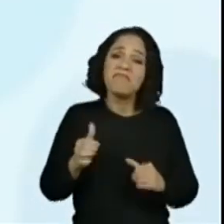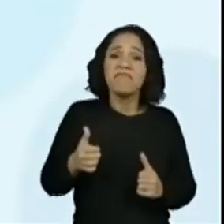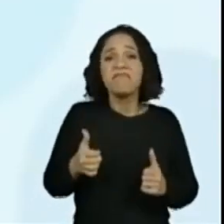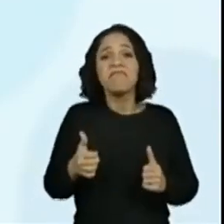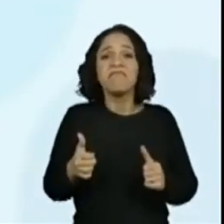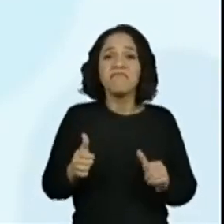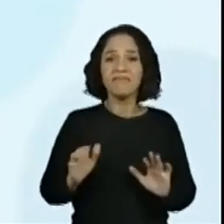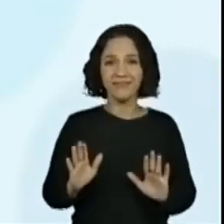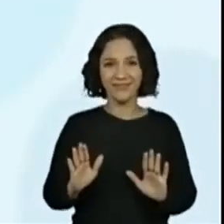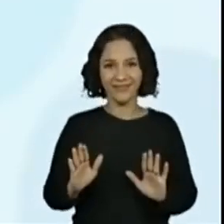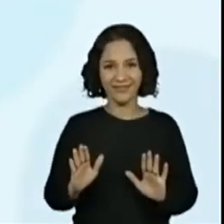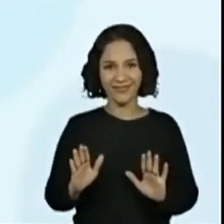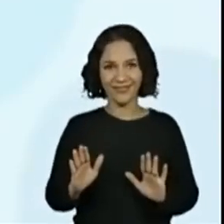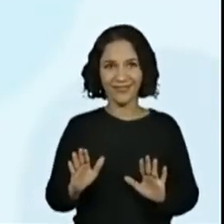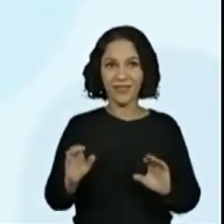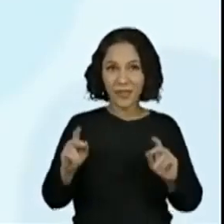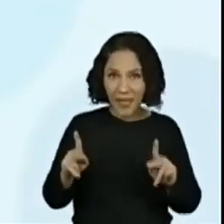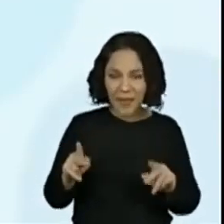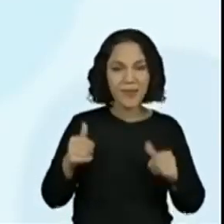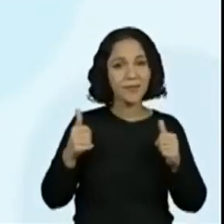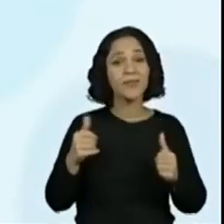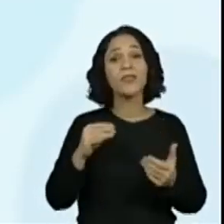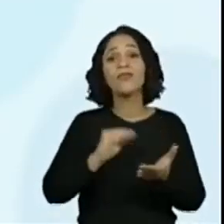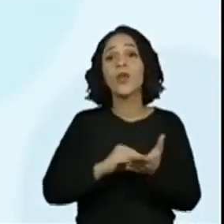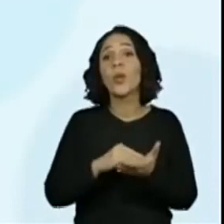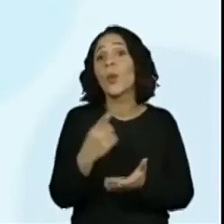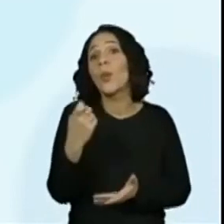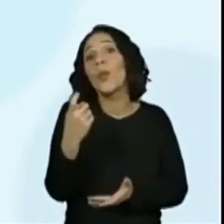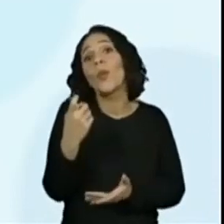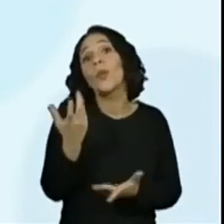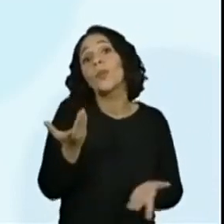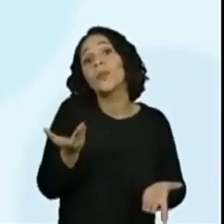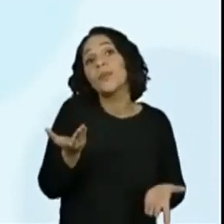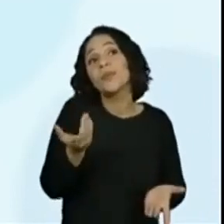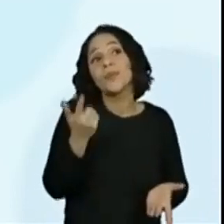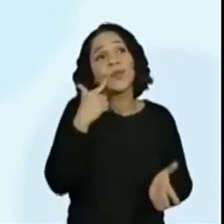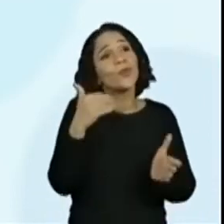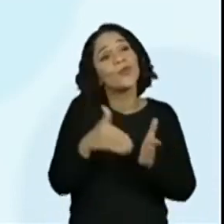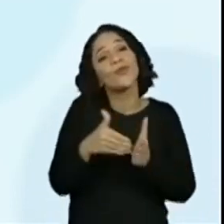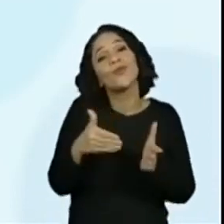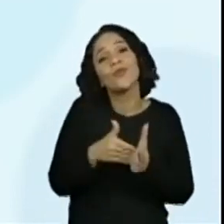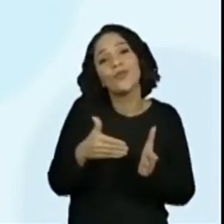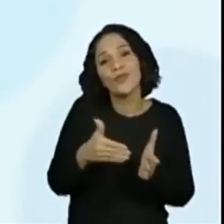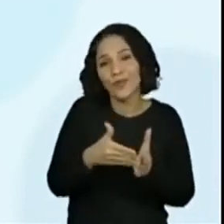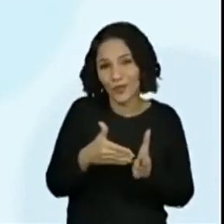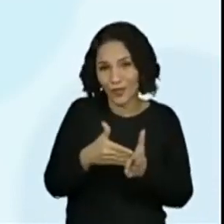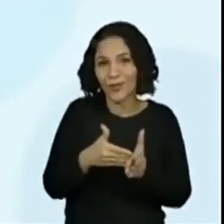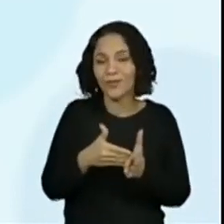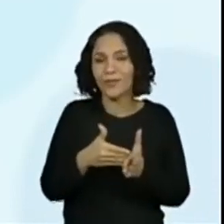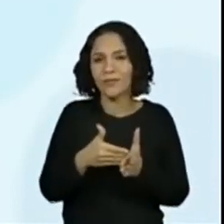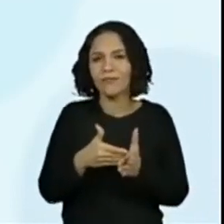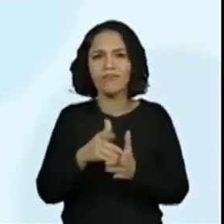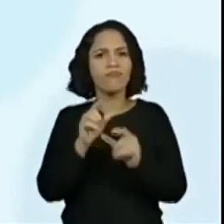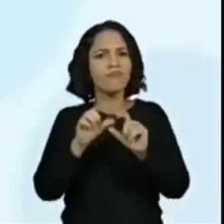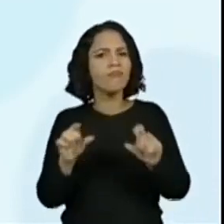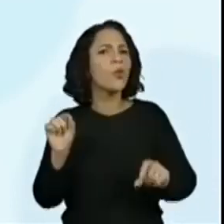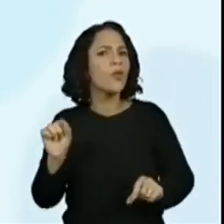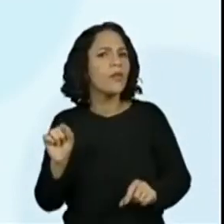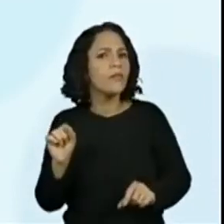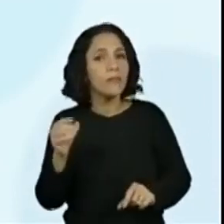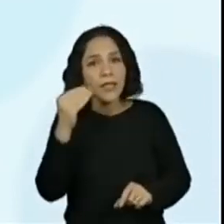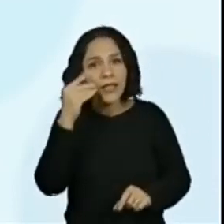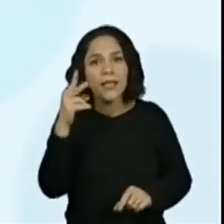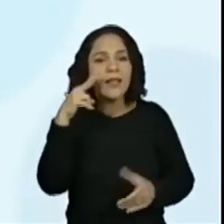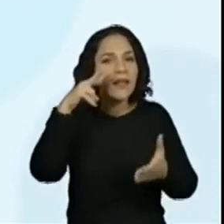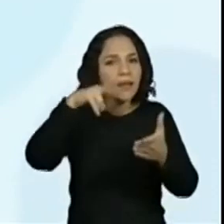Perfeito. E só sobrou o último palitinho. O último. O que será que está escrito? Tenta